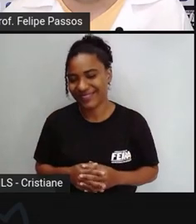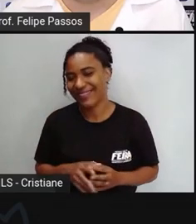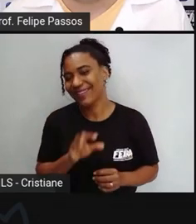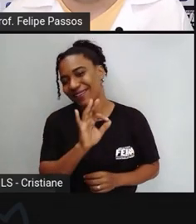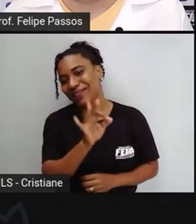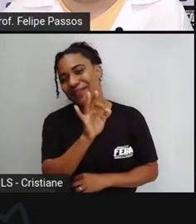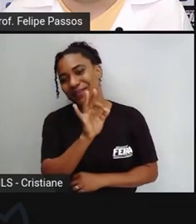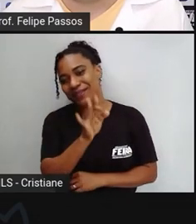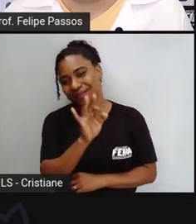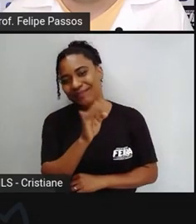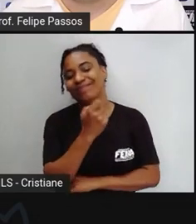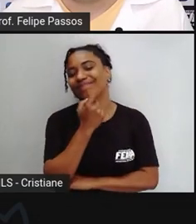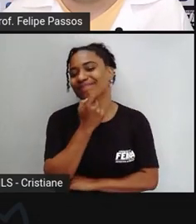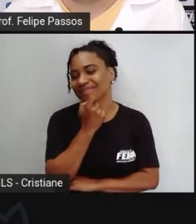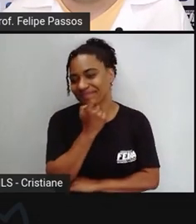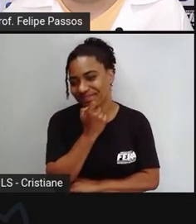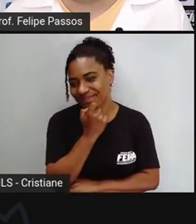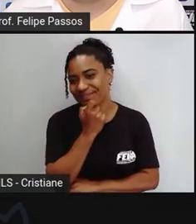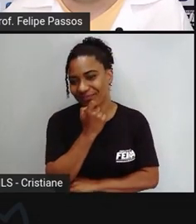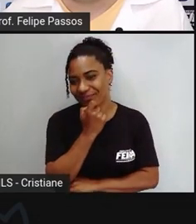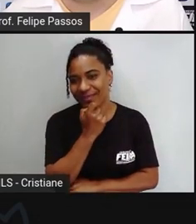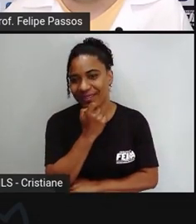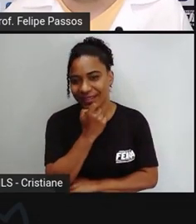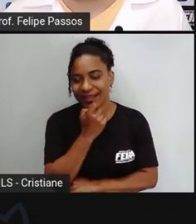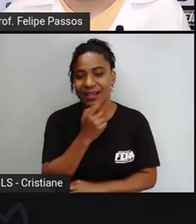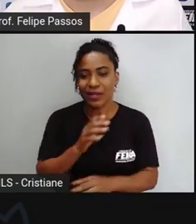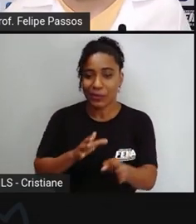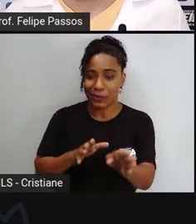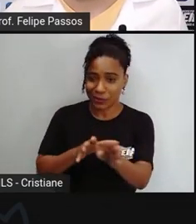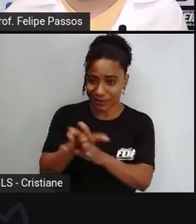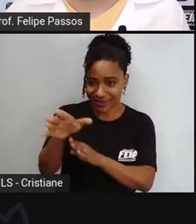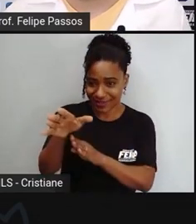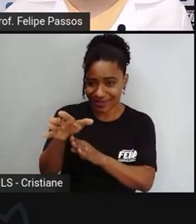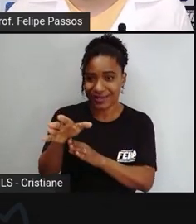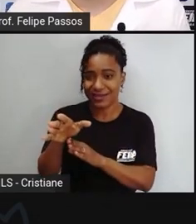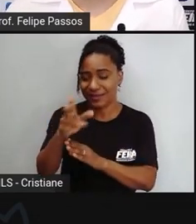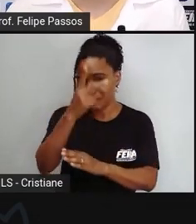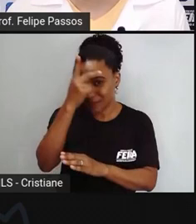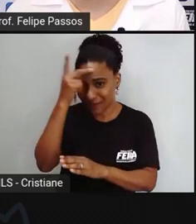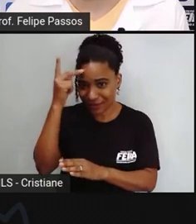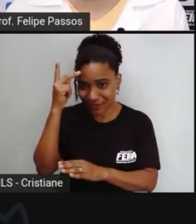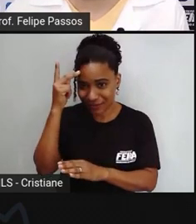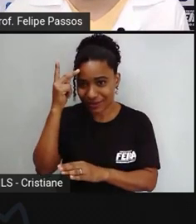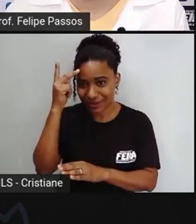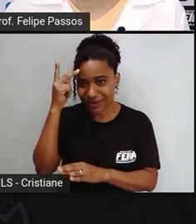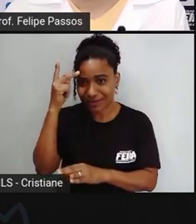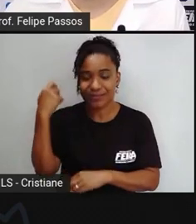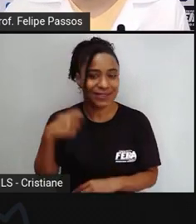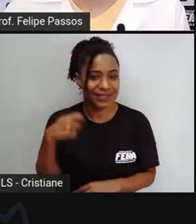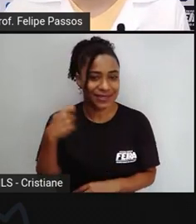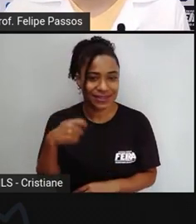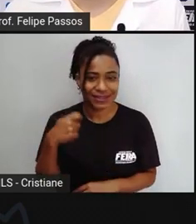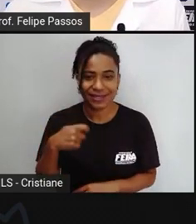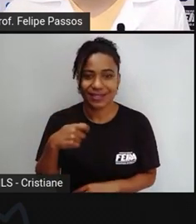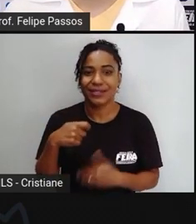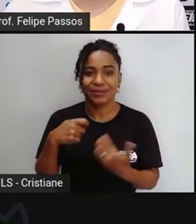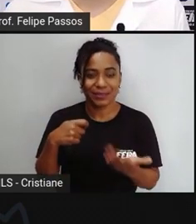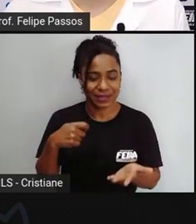recomendaria que as pessoas fossem imediatamente ao